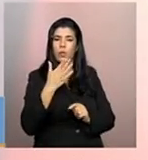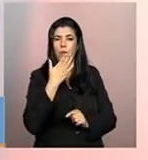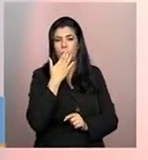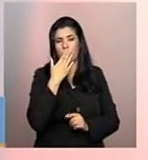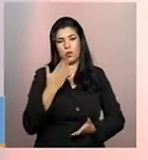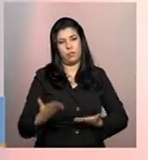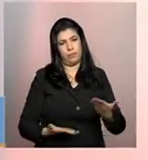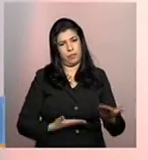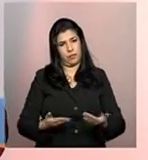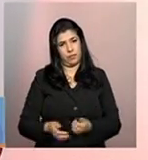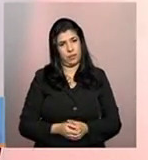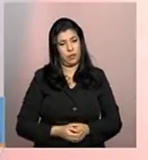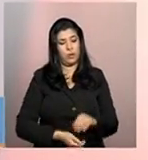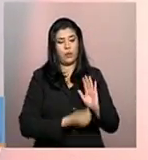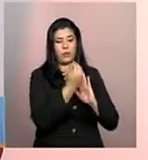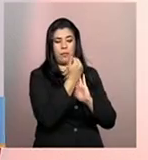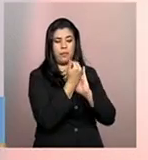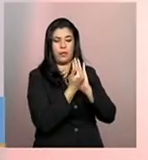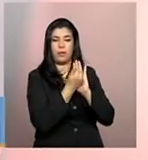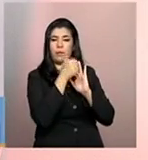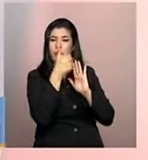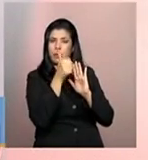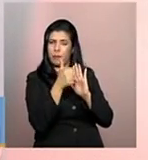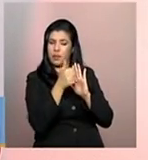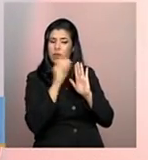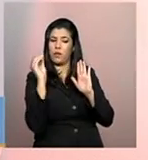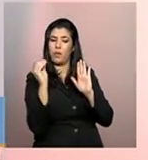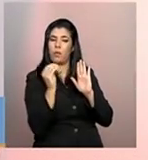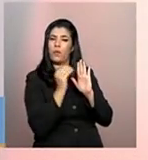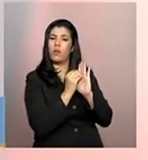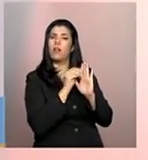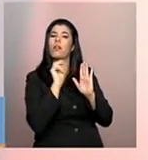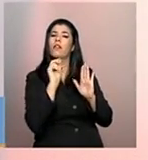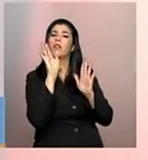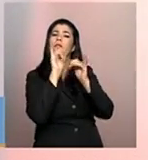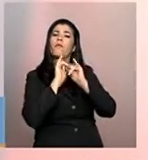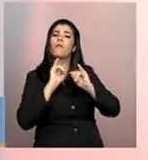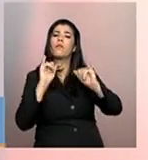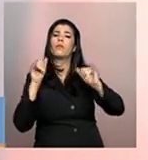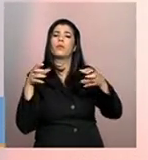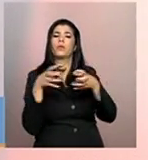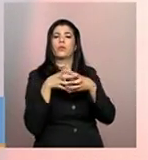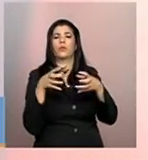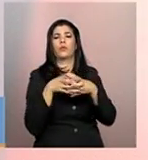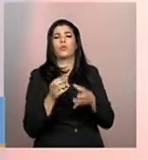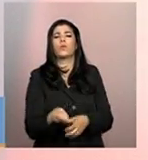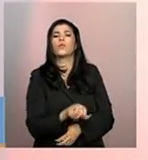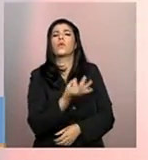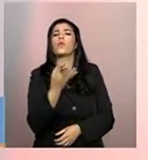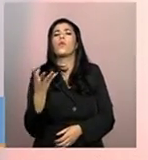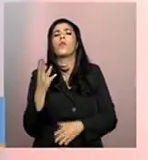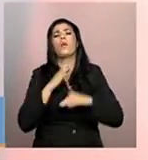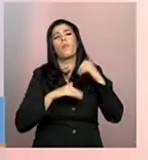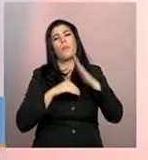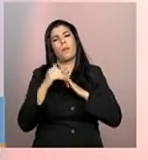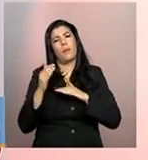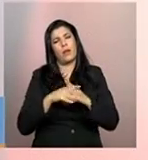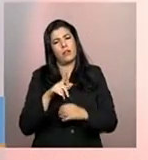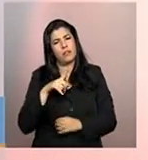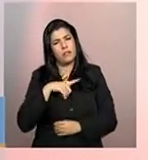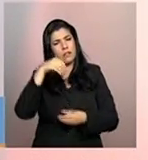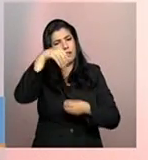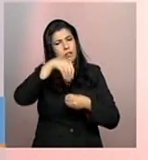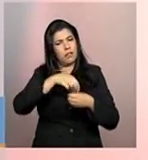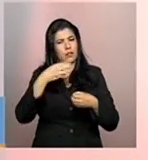sessão 1, o gestor então irá prestar informações referentes ao conjunto de ofertas desse município, que inclui as